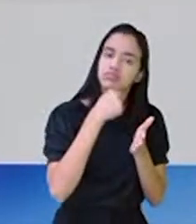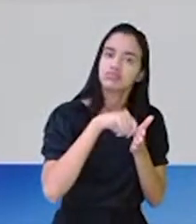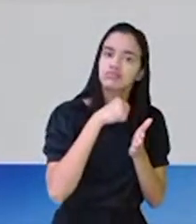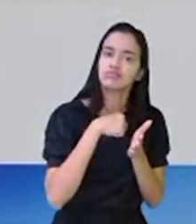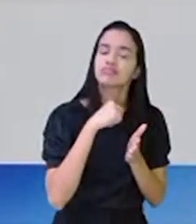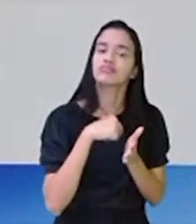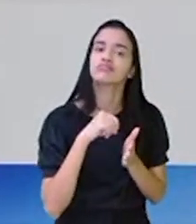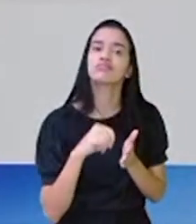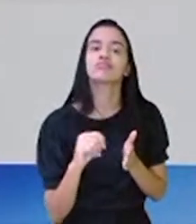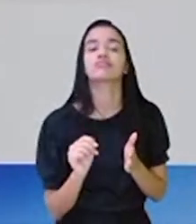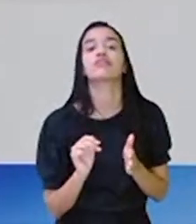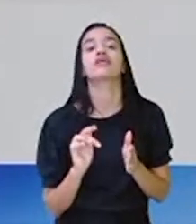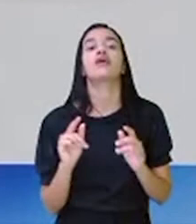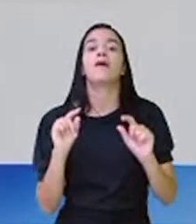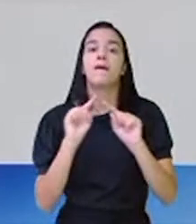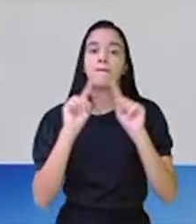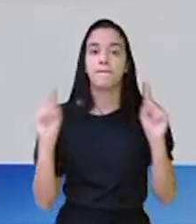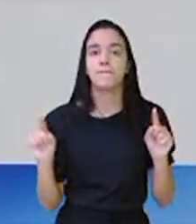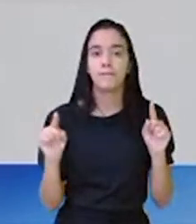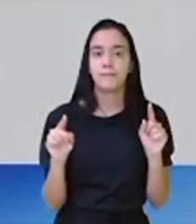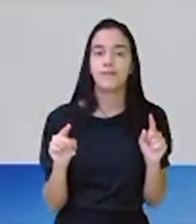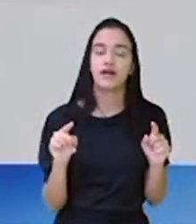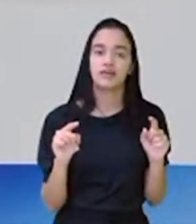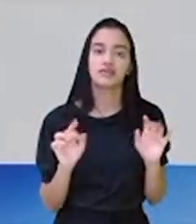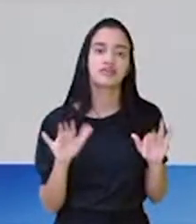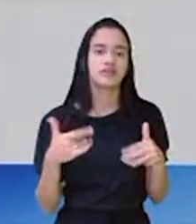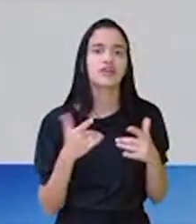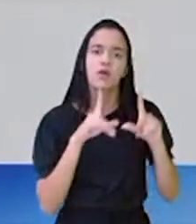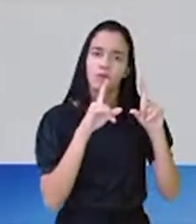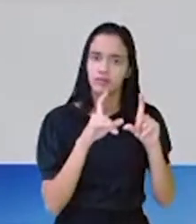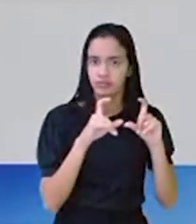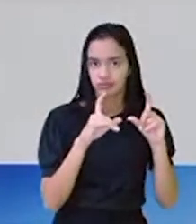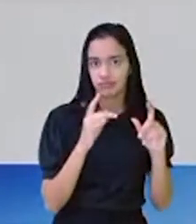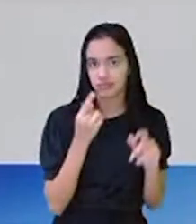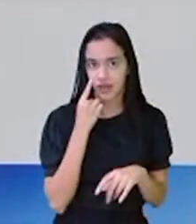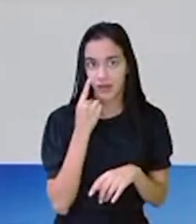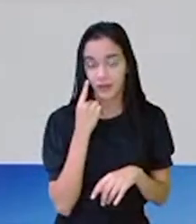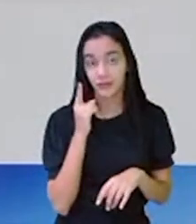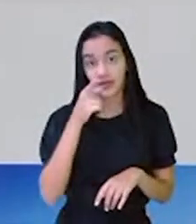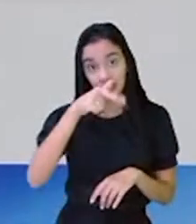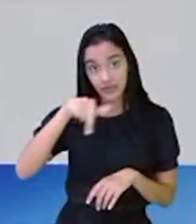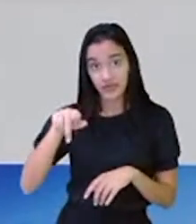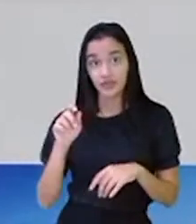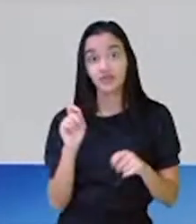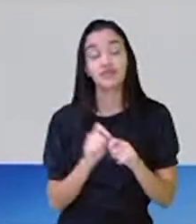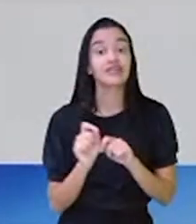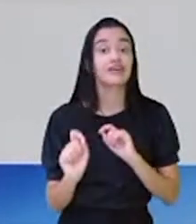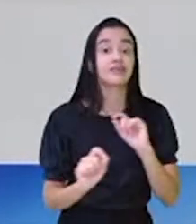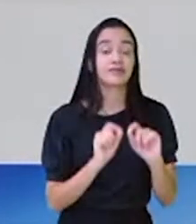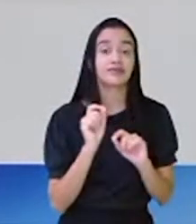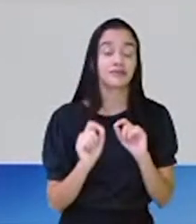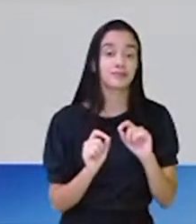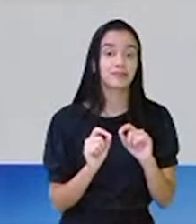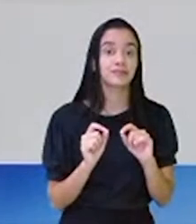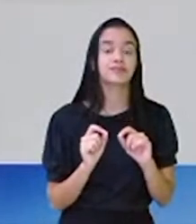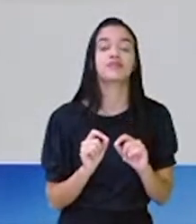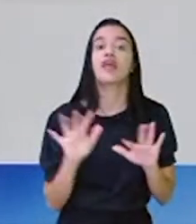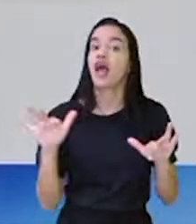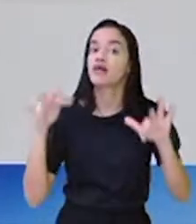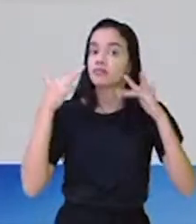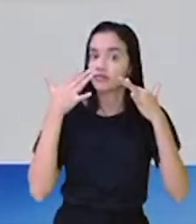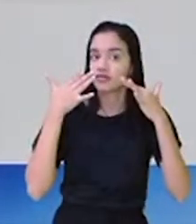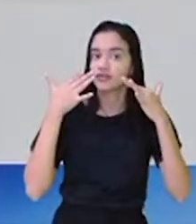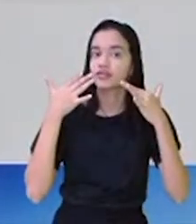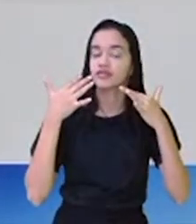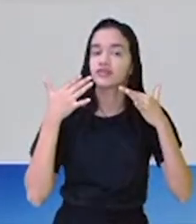para copiar, não sei se vai dar certo, mas para printar a tela, tirar uma foto, vai dar para fazer. O que vocês vão fazer aí é o seguinte, prestem bem atenção,